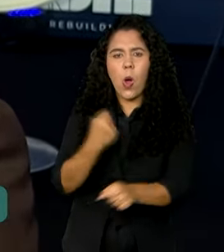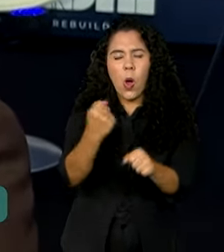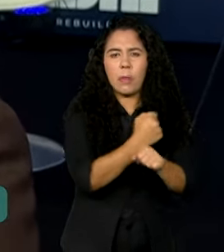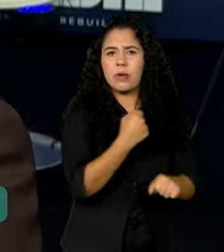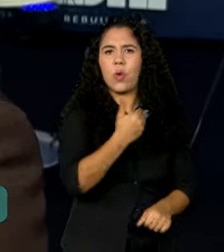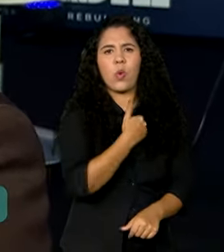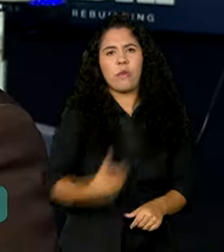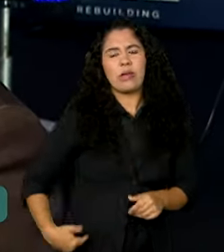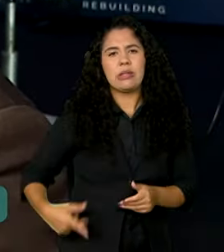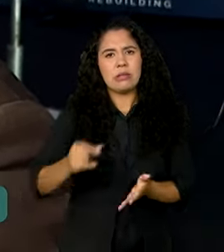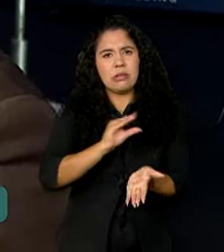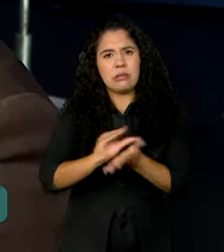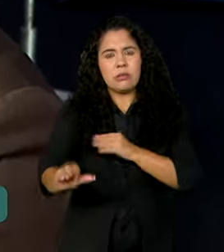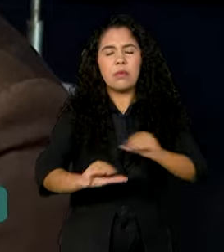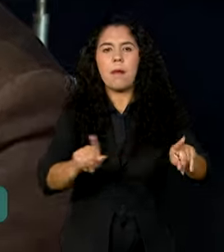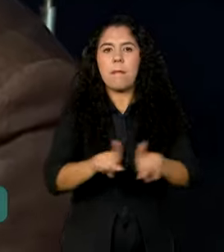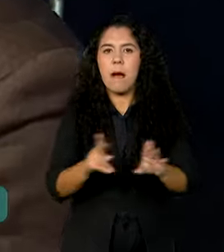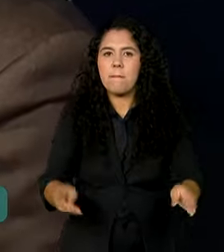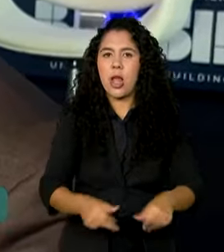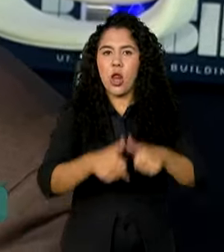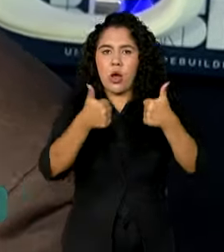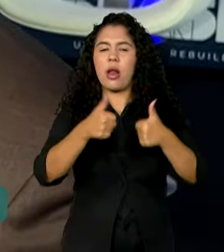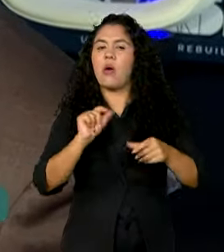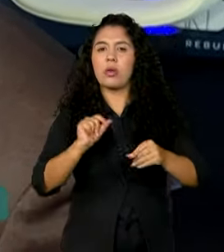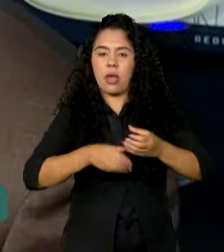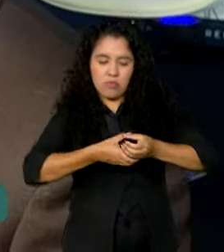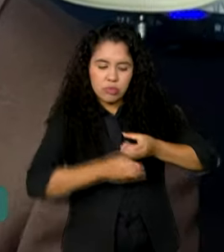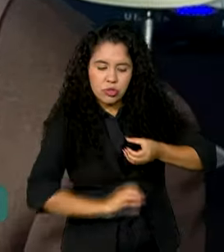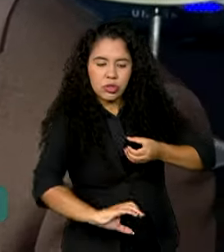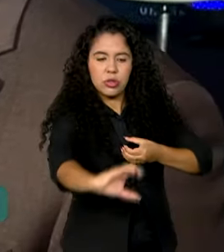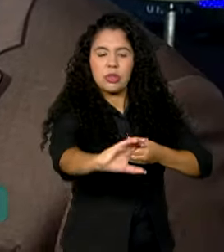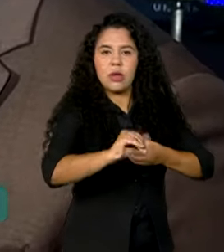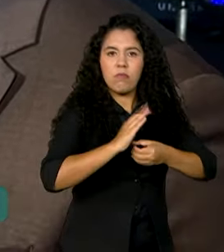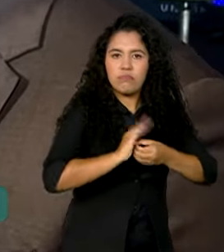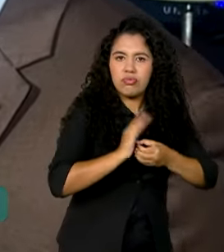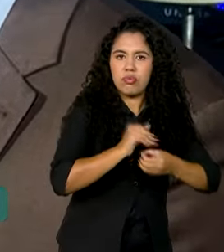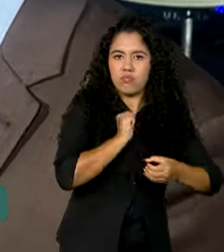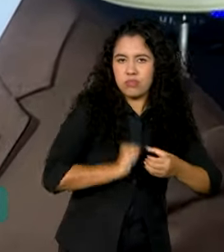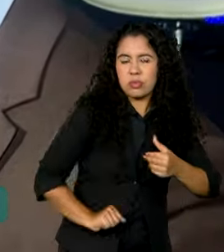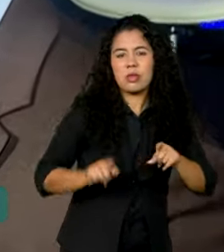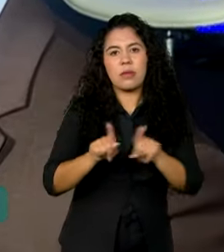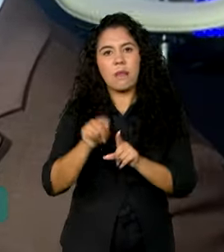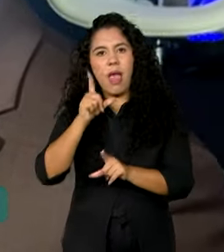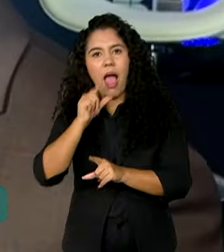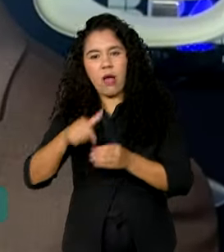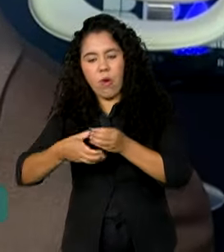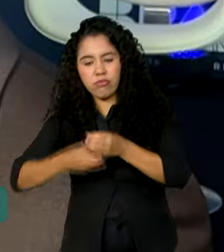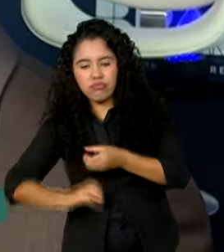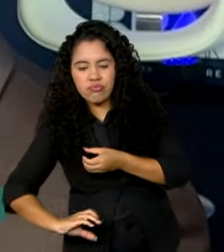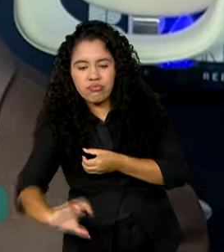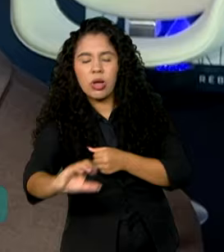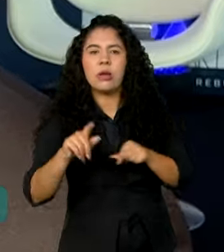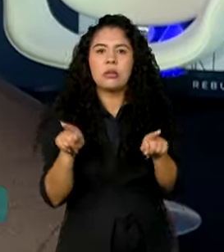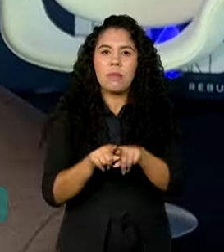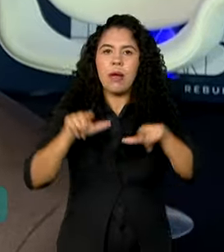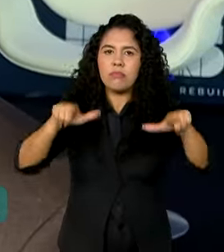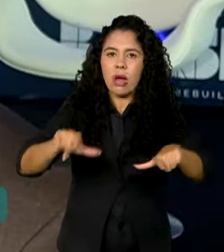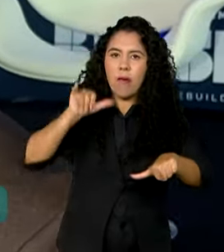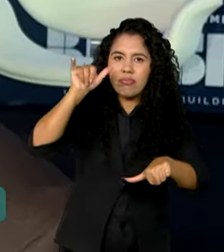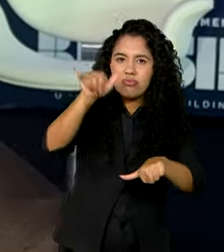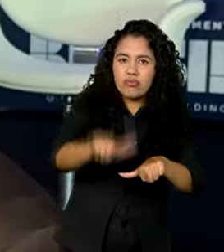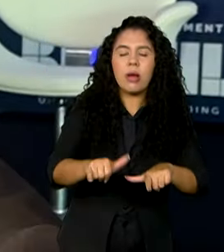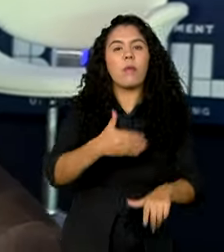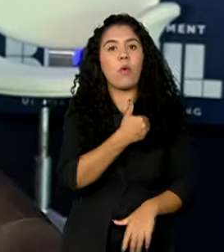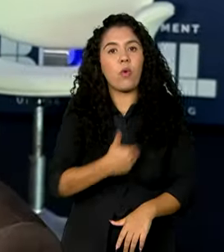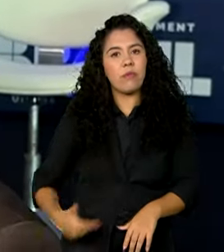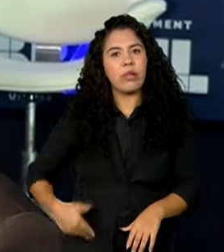sistema de saneamento da cidade, o sistema de infraestrutura da cidade, viário, e também o governo está